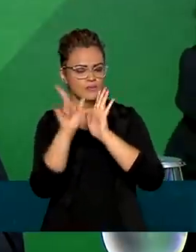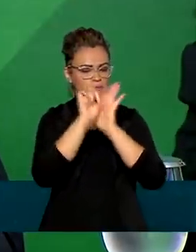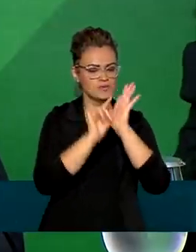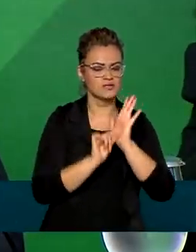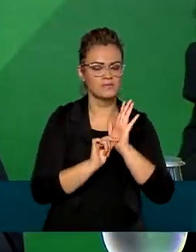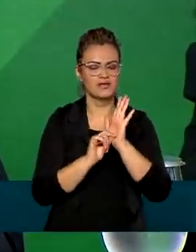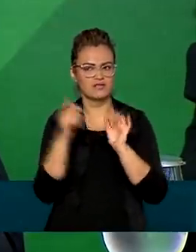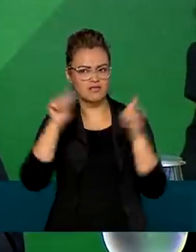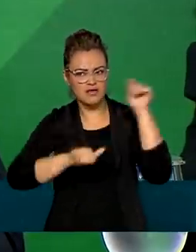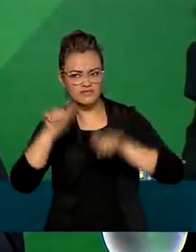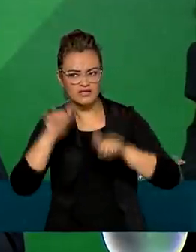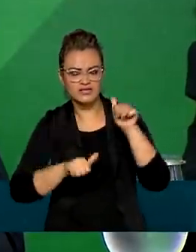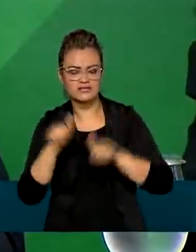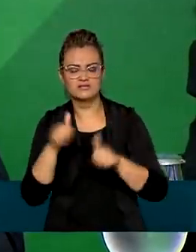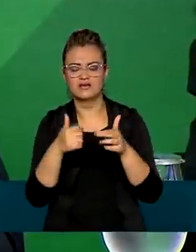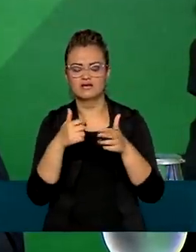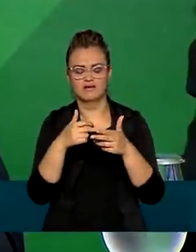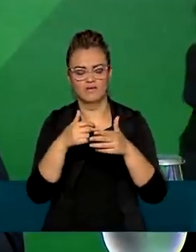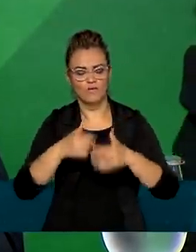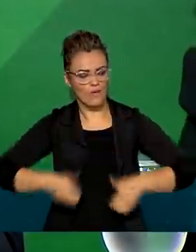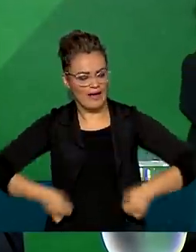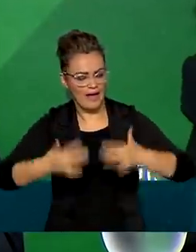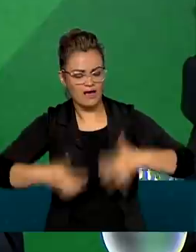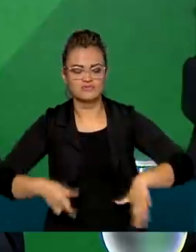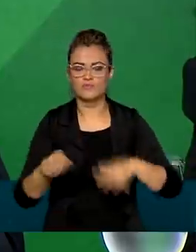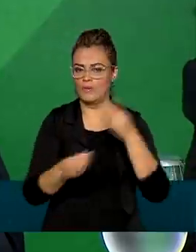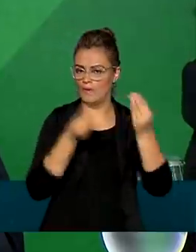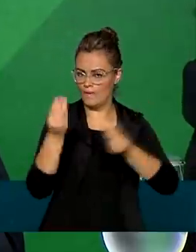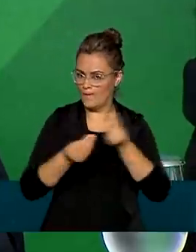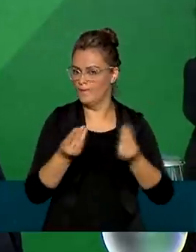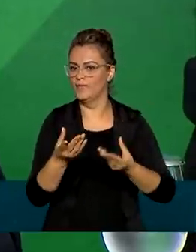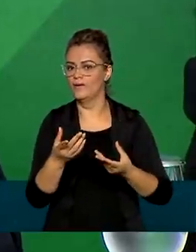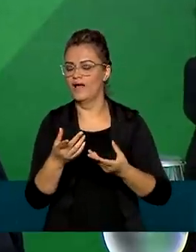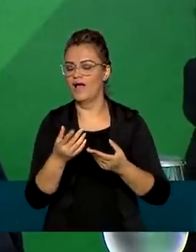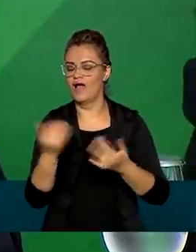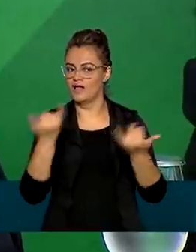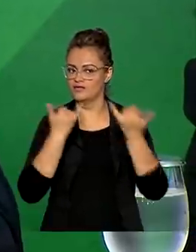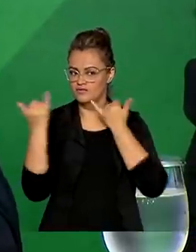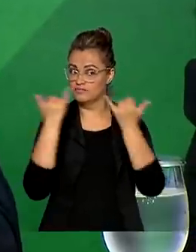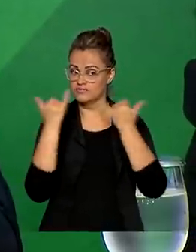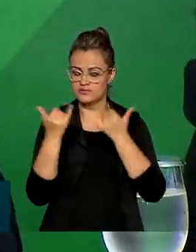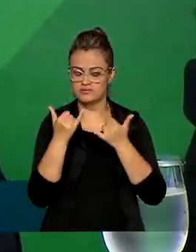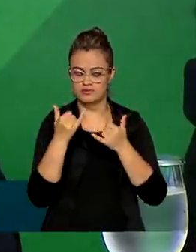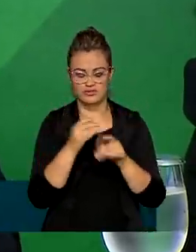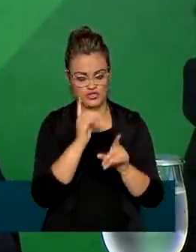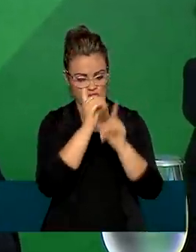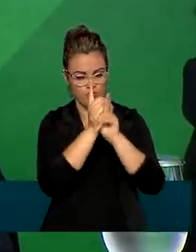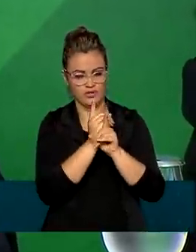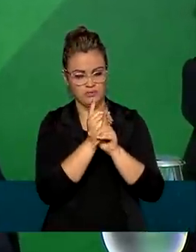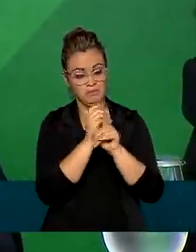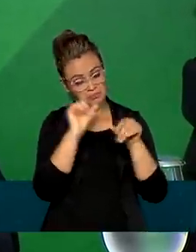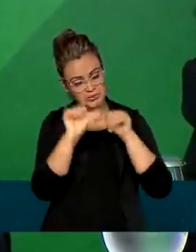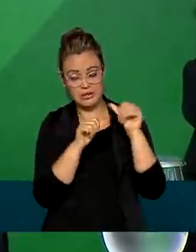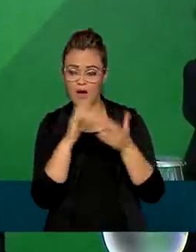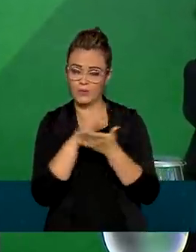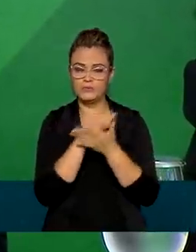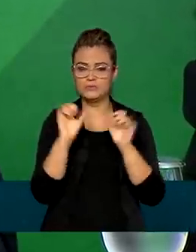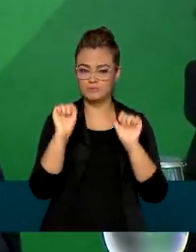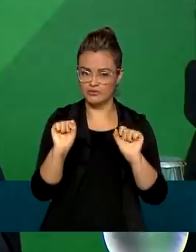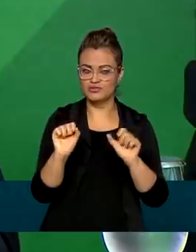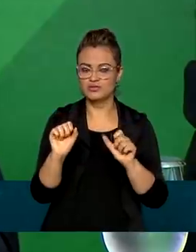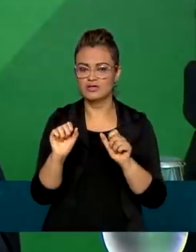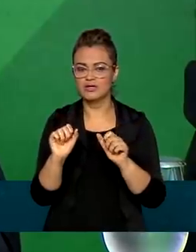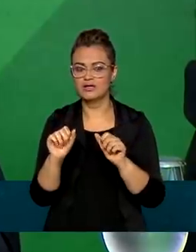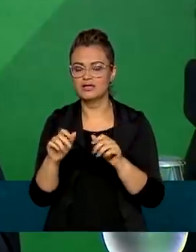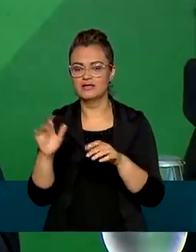e avaliação de receitas e despesas ao longo do ano, os dados podem ser alterados e, portanto, o impacto